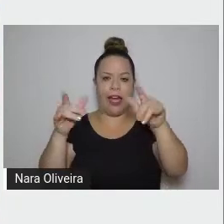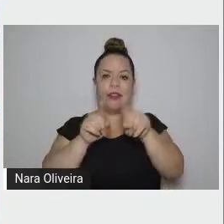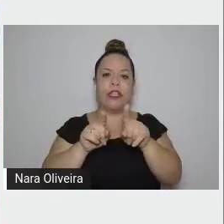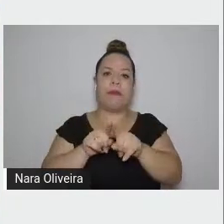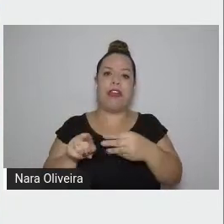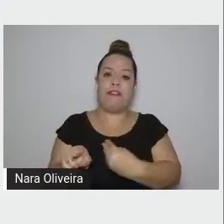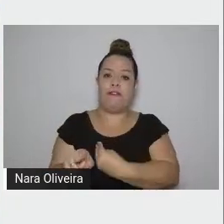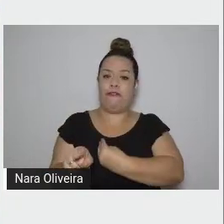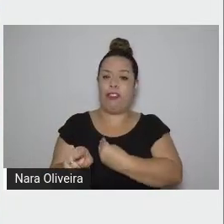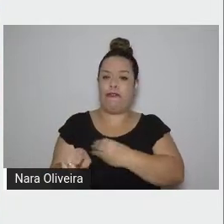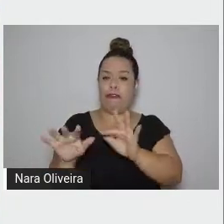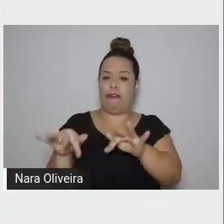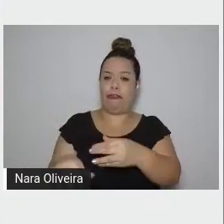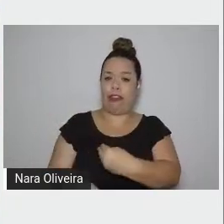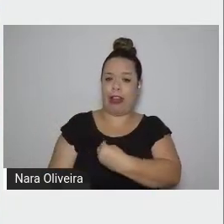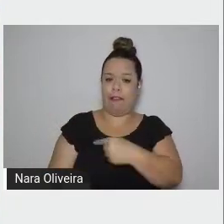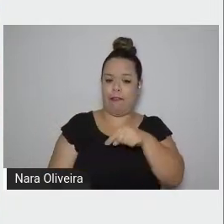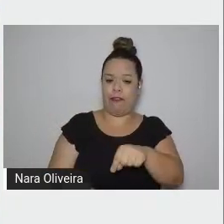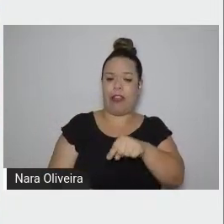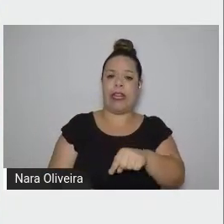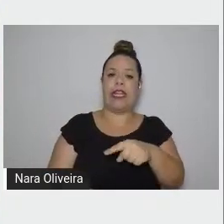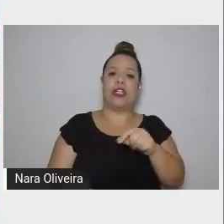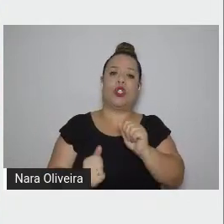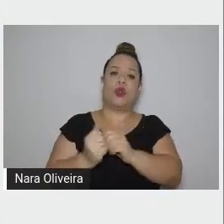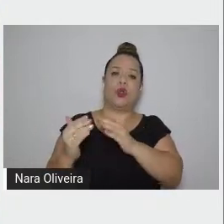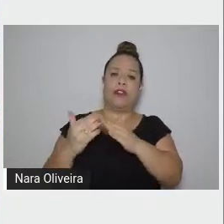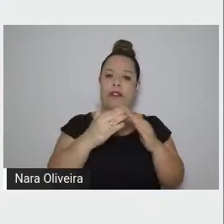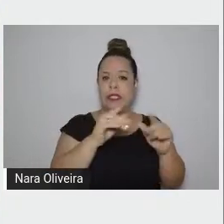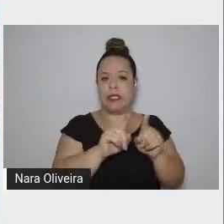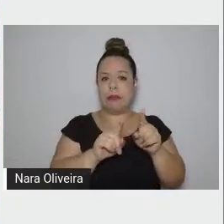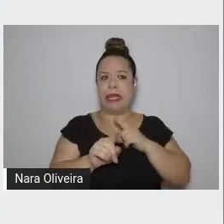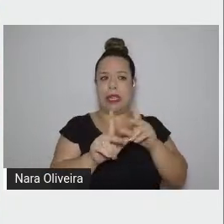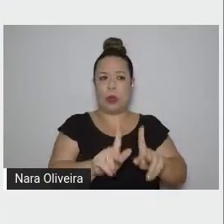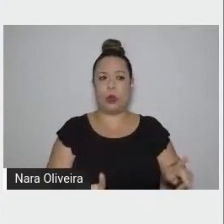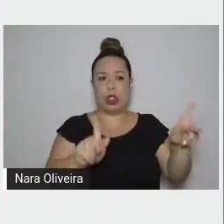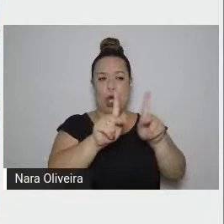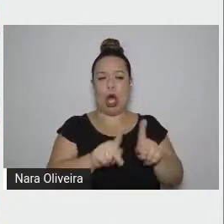profissão na vizinhança de um imenso shopping center